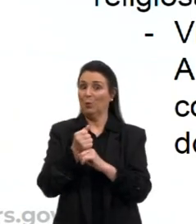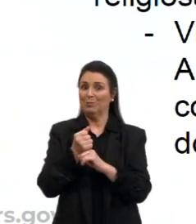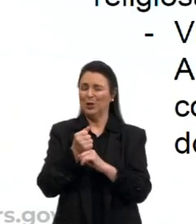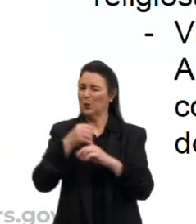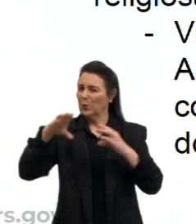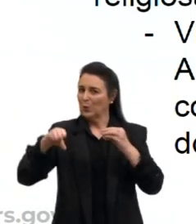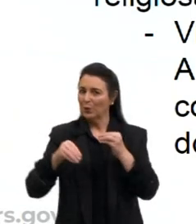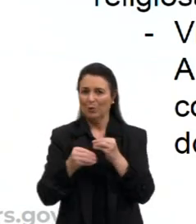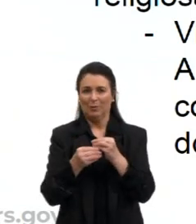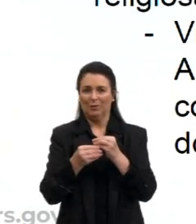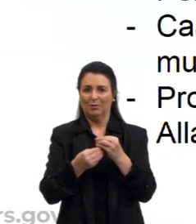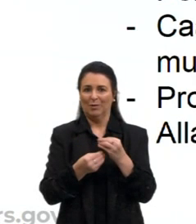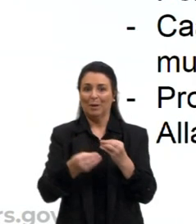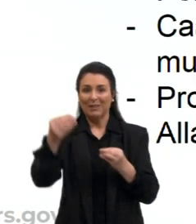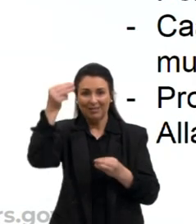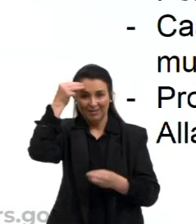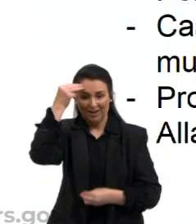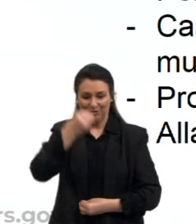das pessoas.